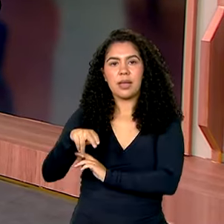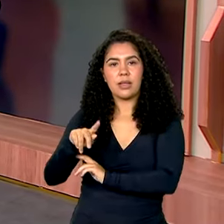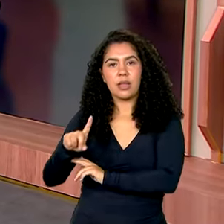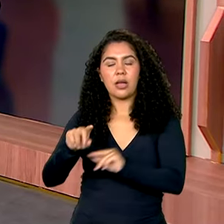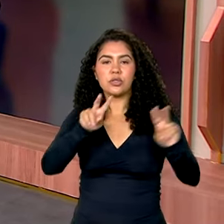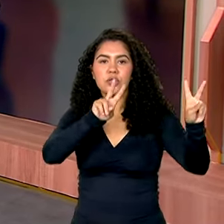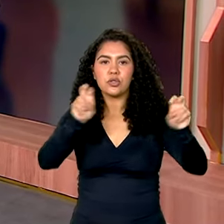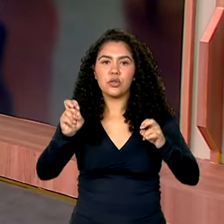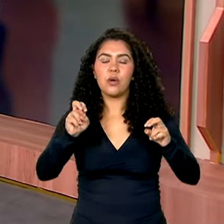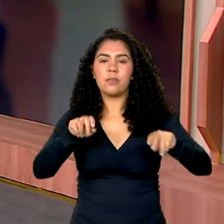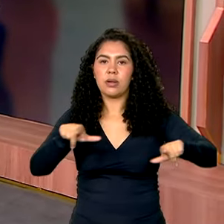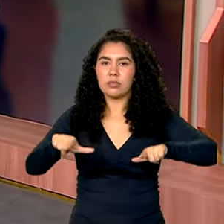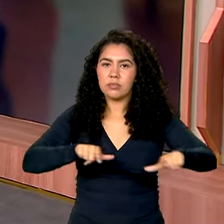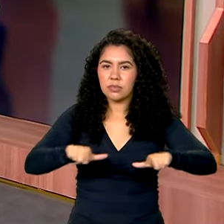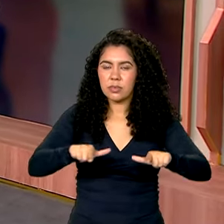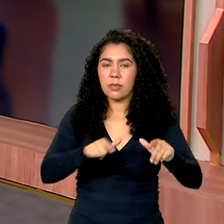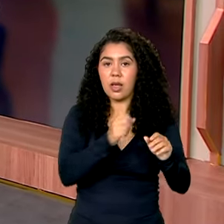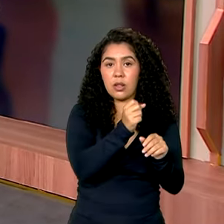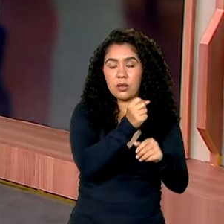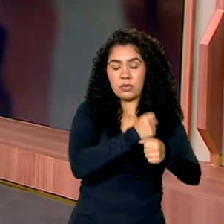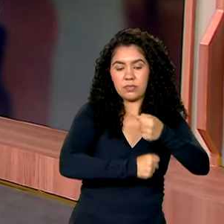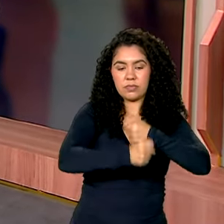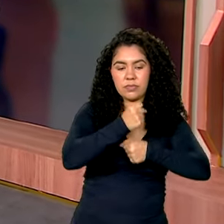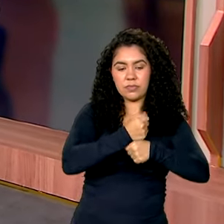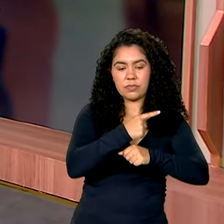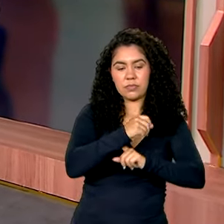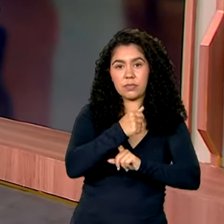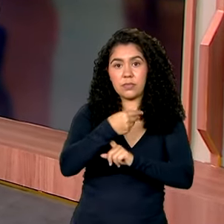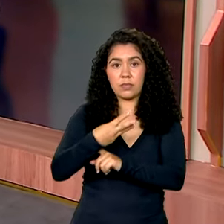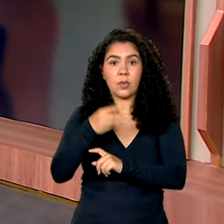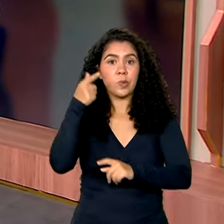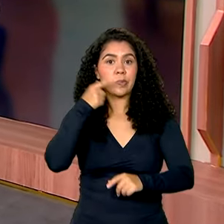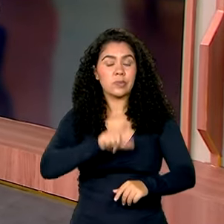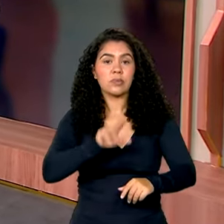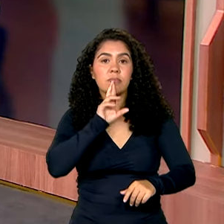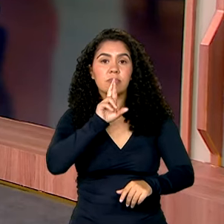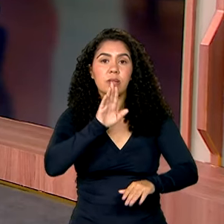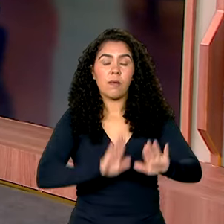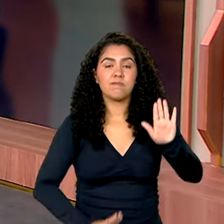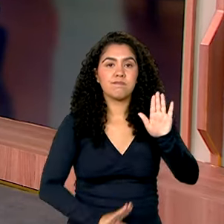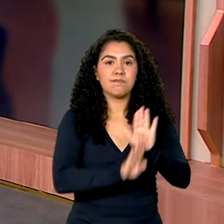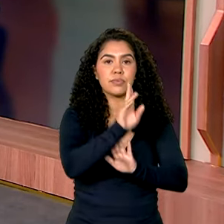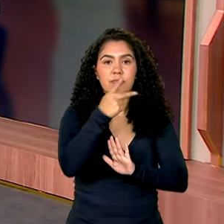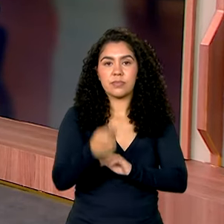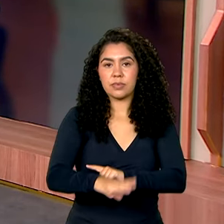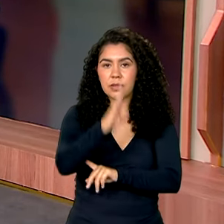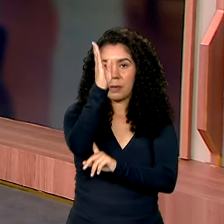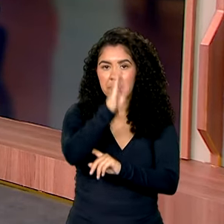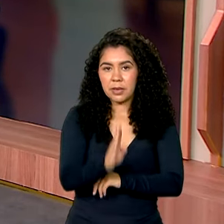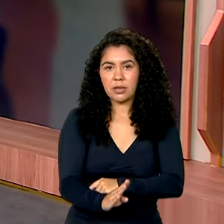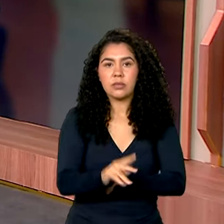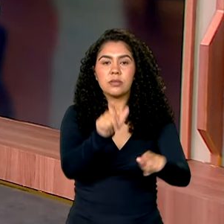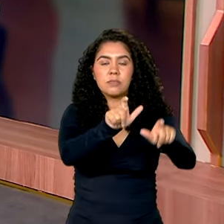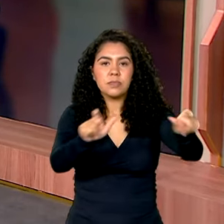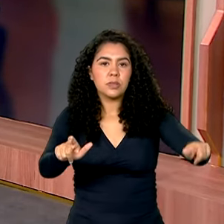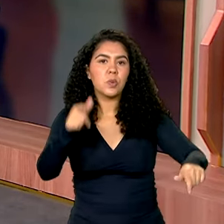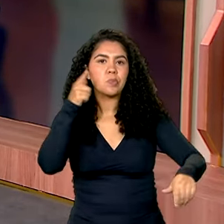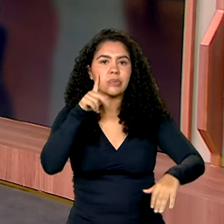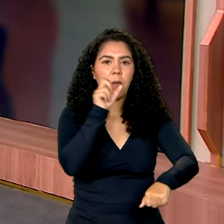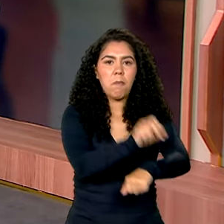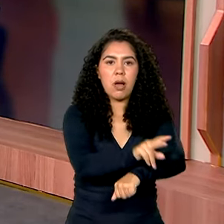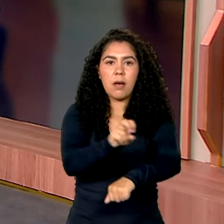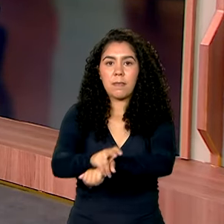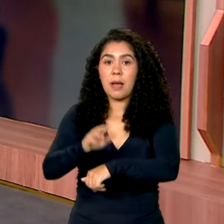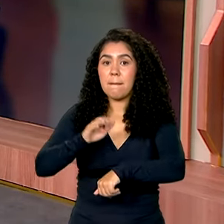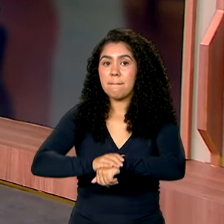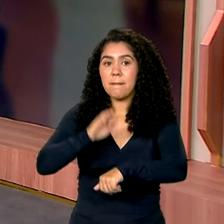2023. Mostram que, no ano passado, o Brasil bateu recorde de pessoas ocupadas. Foram mais de 100 milhões